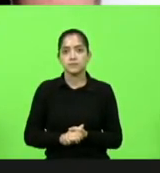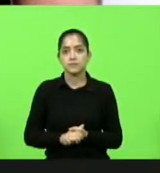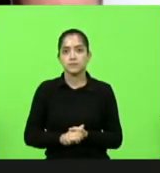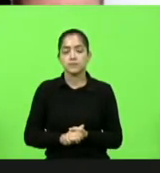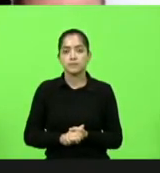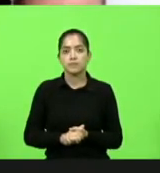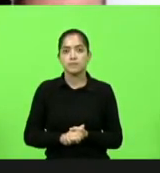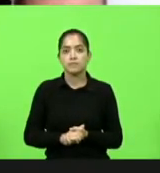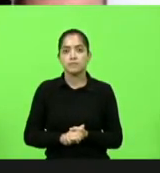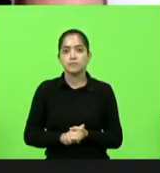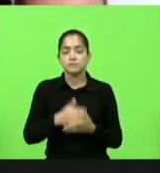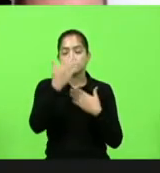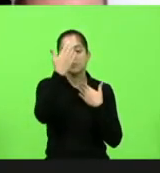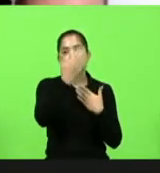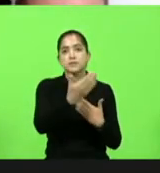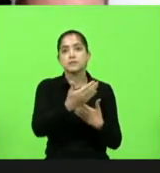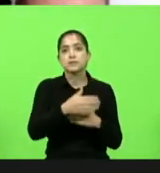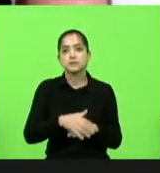Obrigado, presidente.